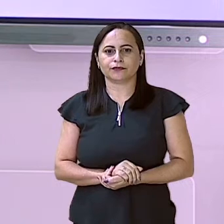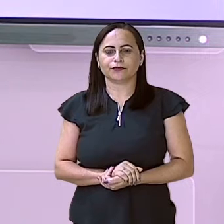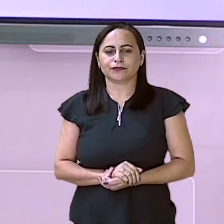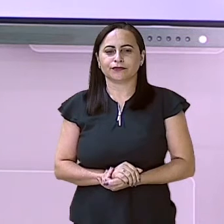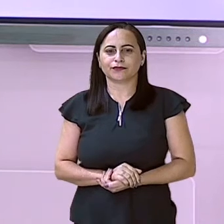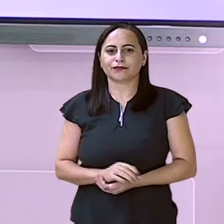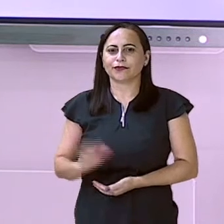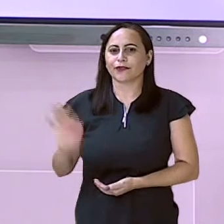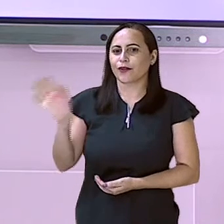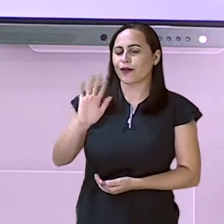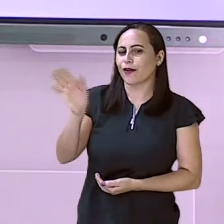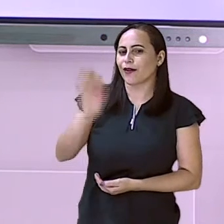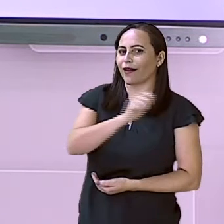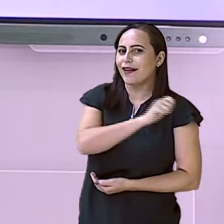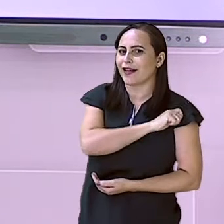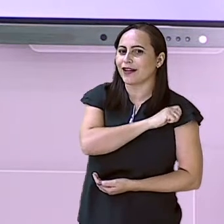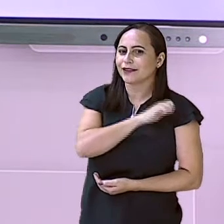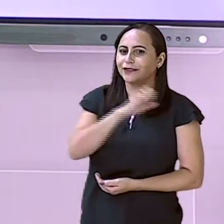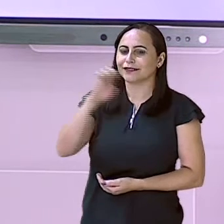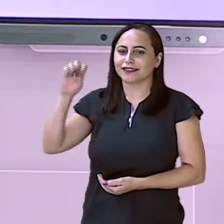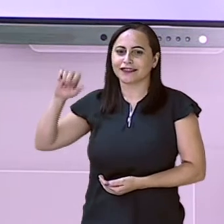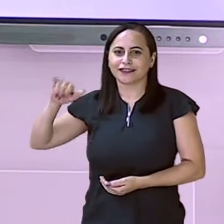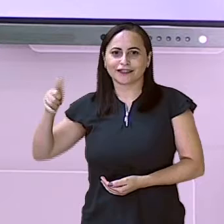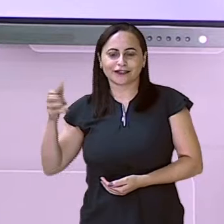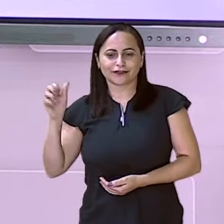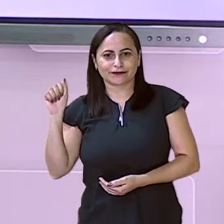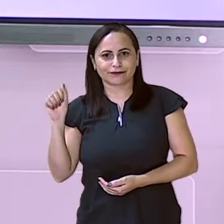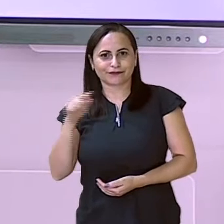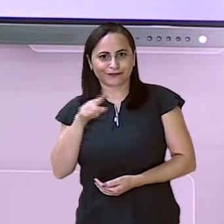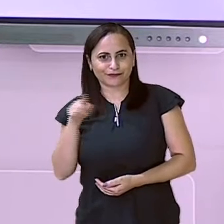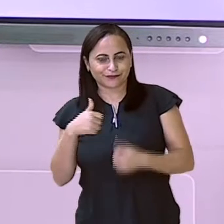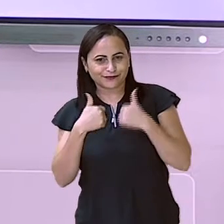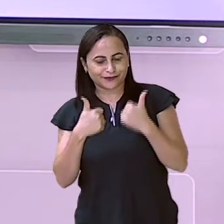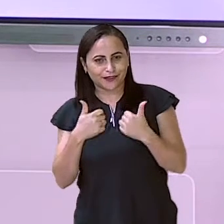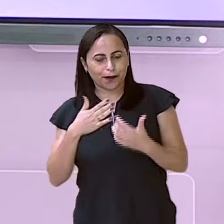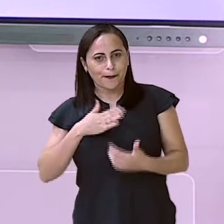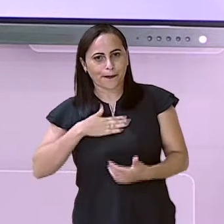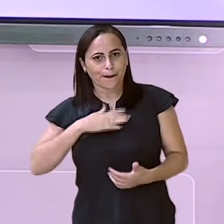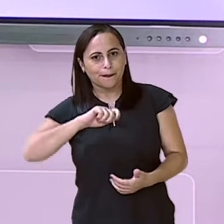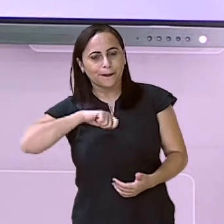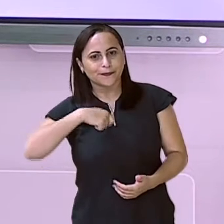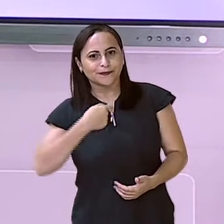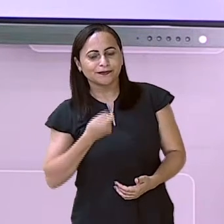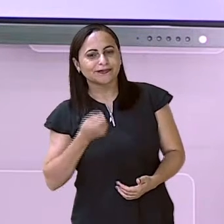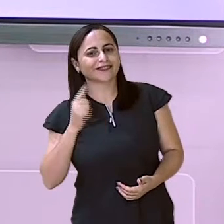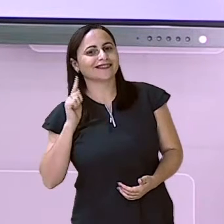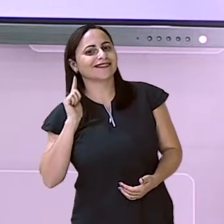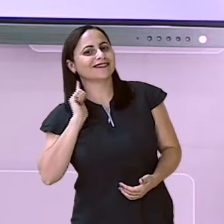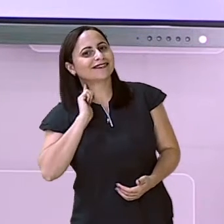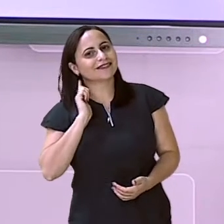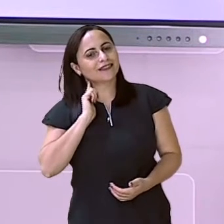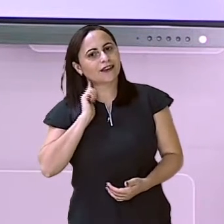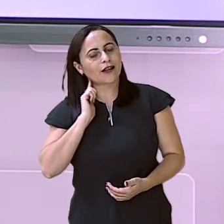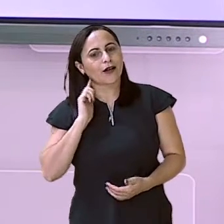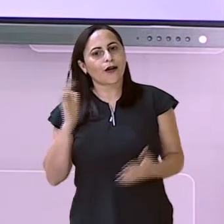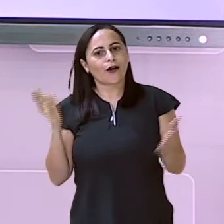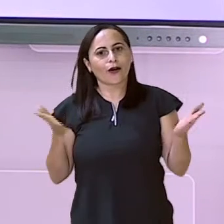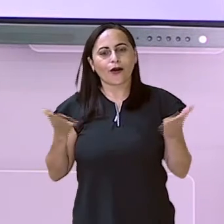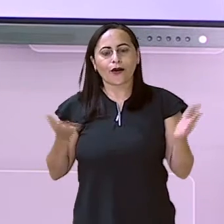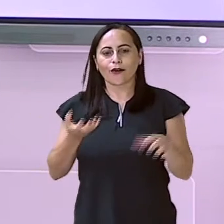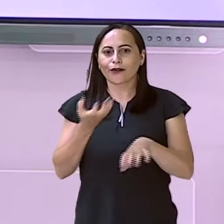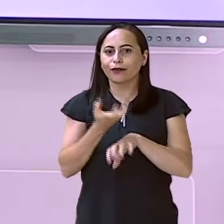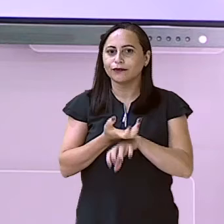Olá estudantes da EJA, tudo bem? Sou a professora Gisele, trazendo aqui mais uma aula de